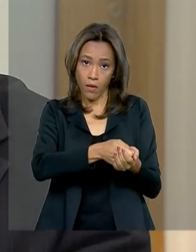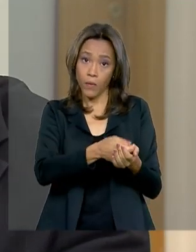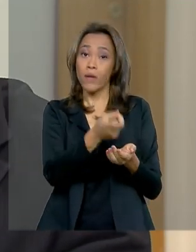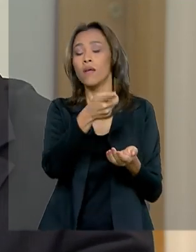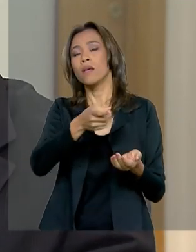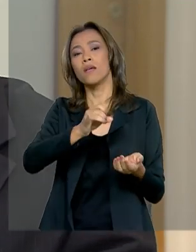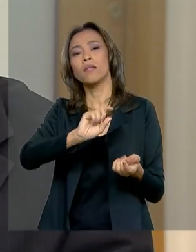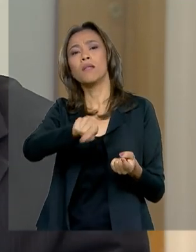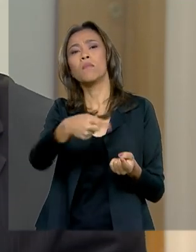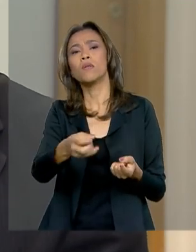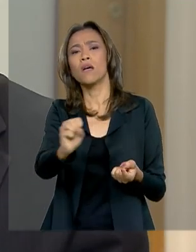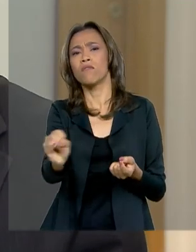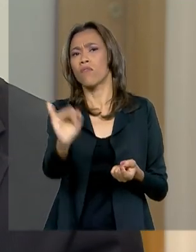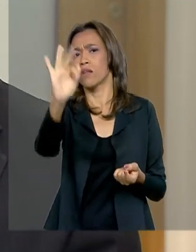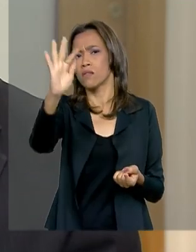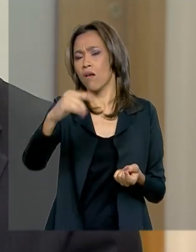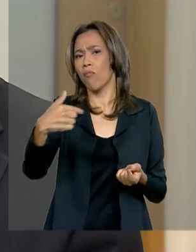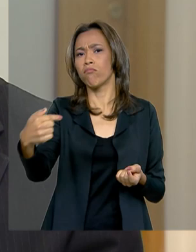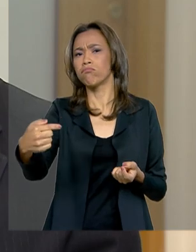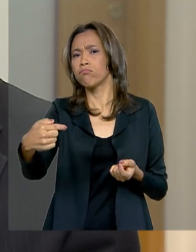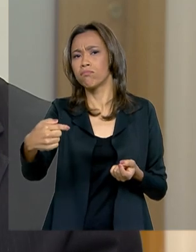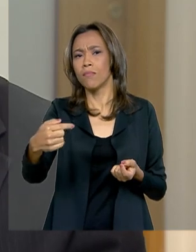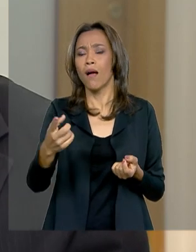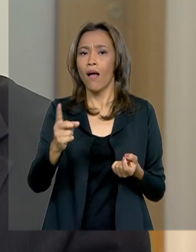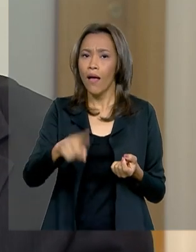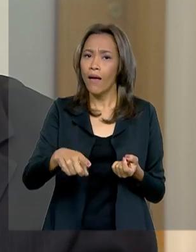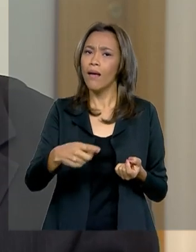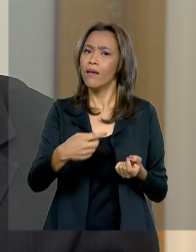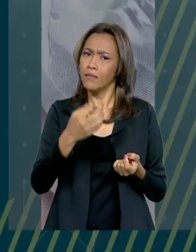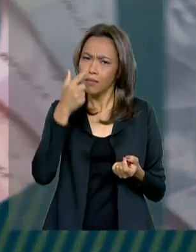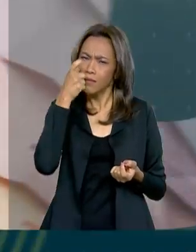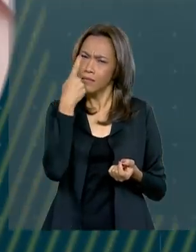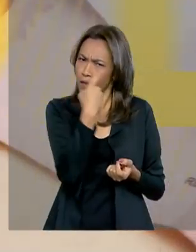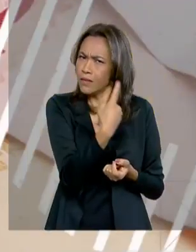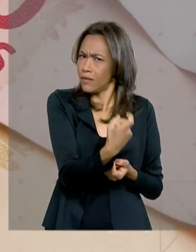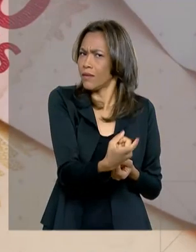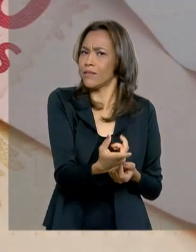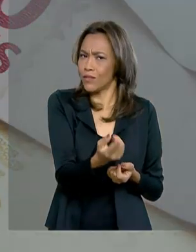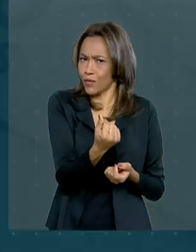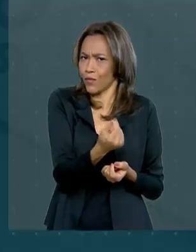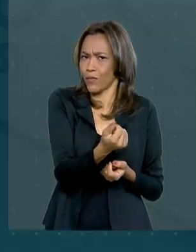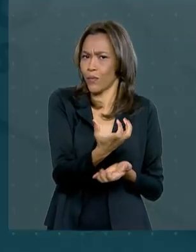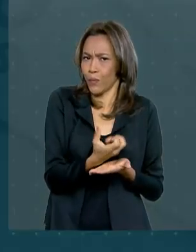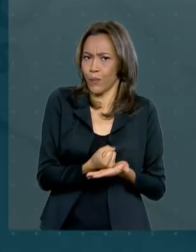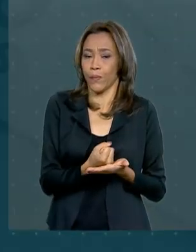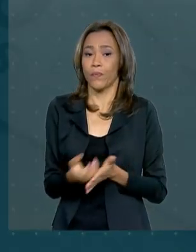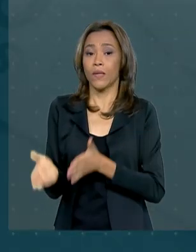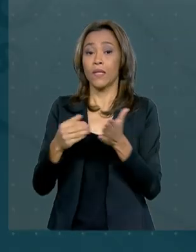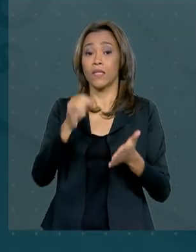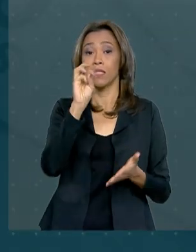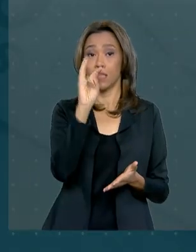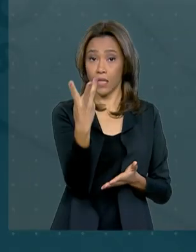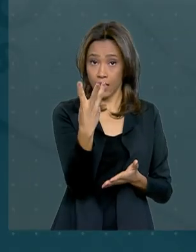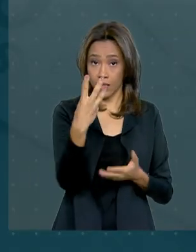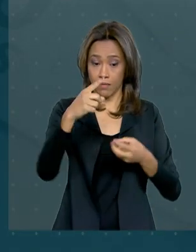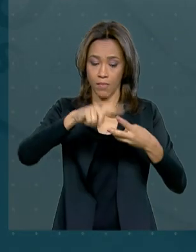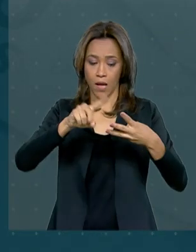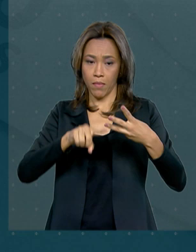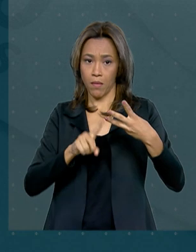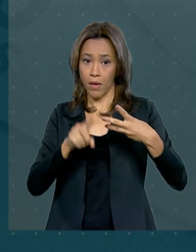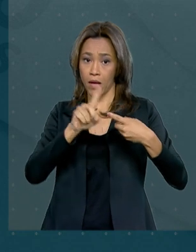inflação, ela continua sendo uma remuneração interessante. Existem três tipos de papel. Os títulos